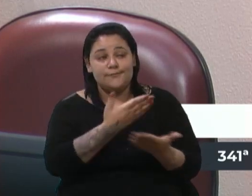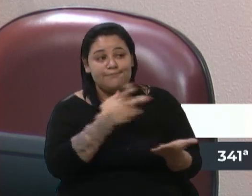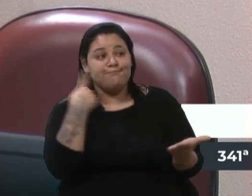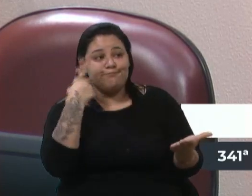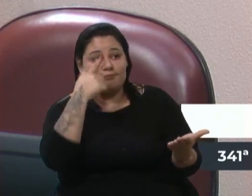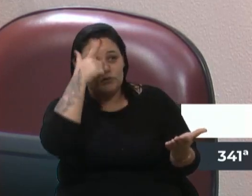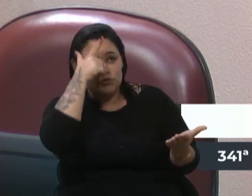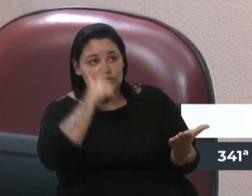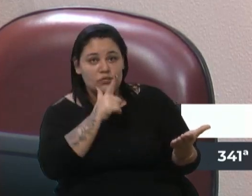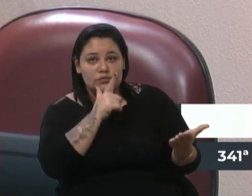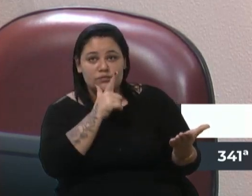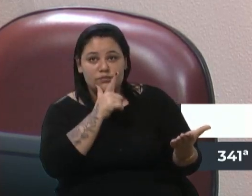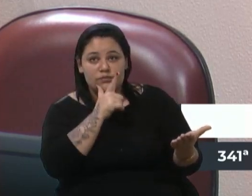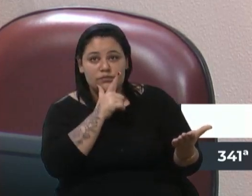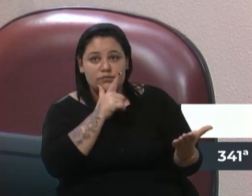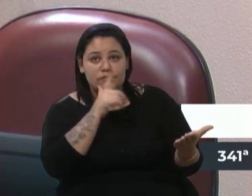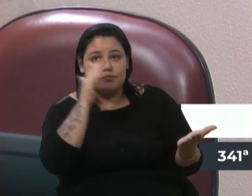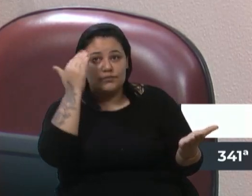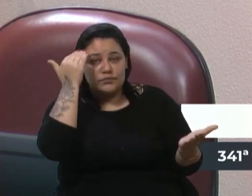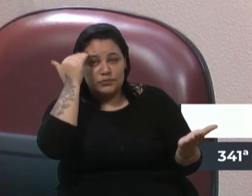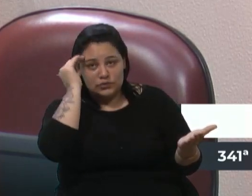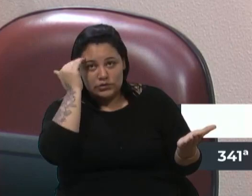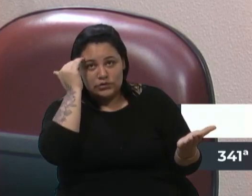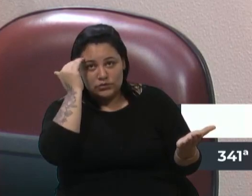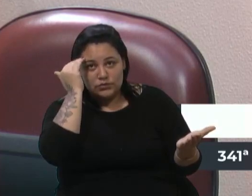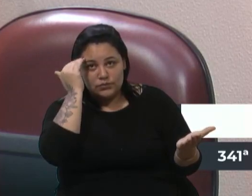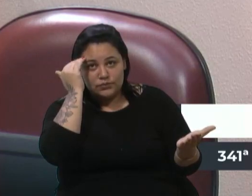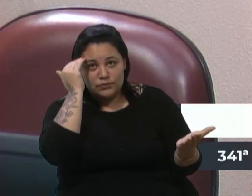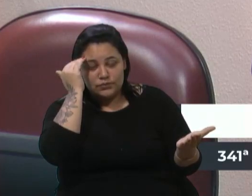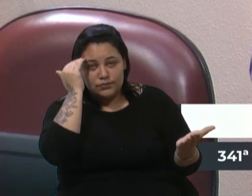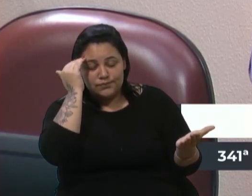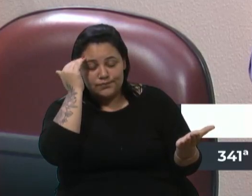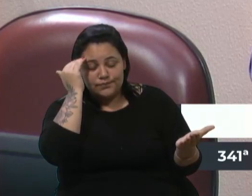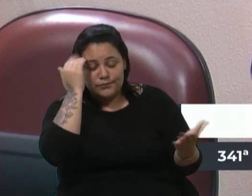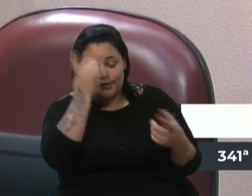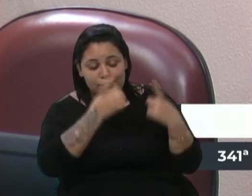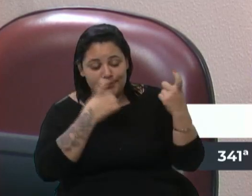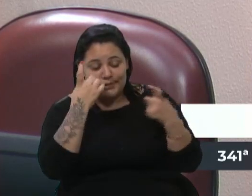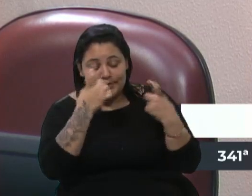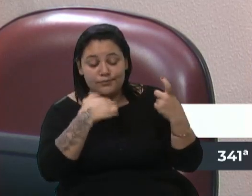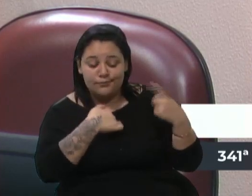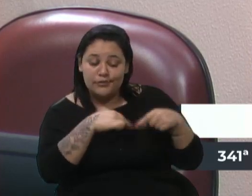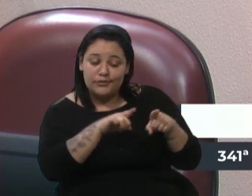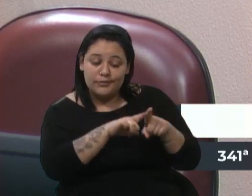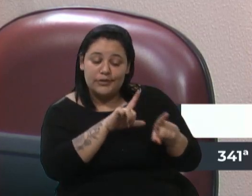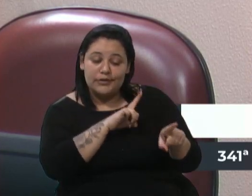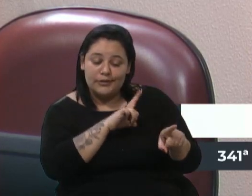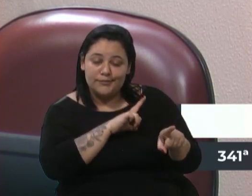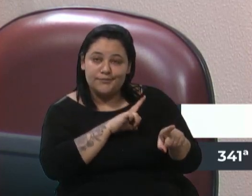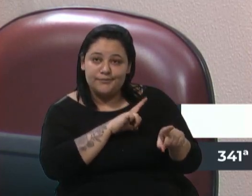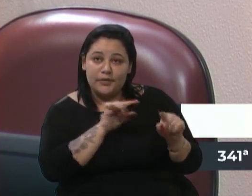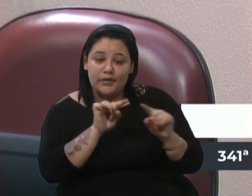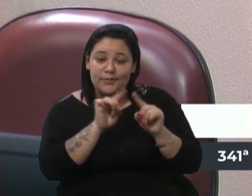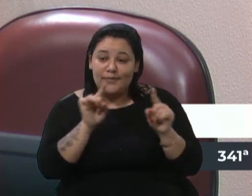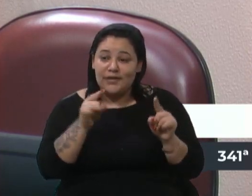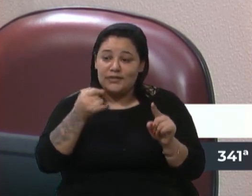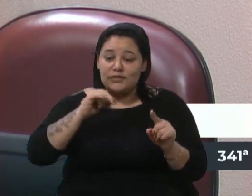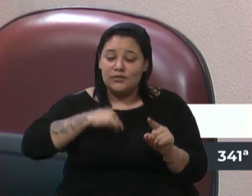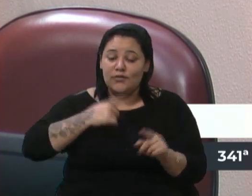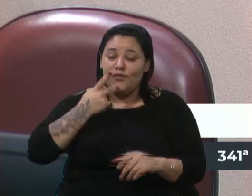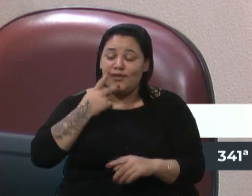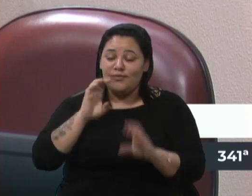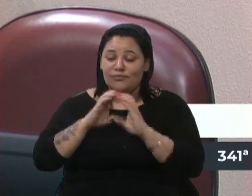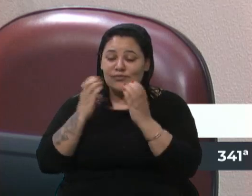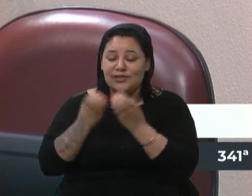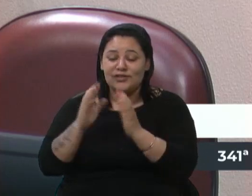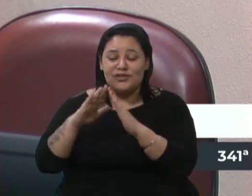a preocupação que o senhor tem, como eu também, mas, quando a gente fala na comunidade escolar, eu